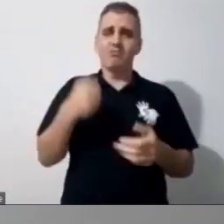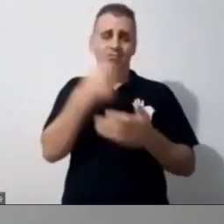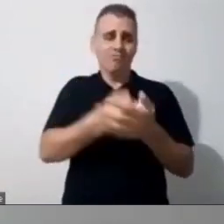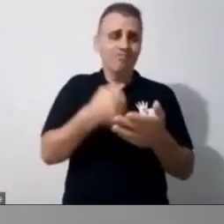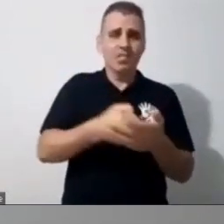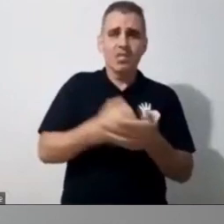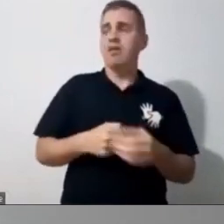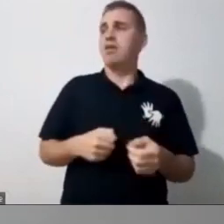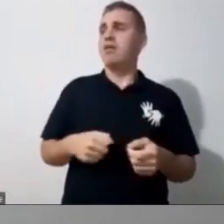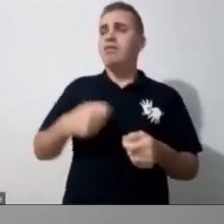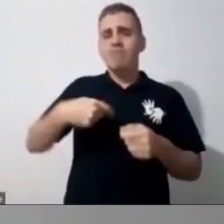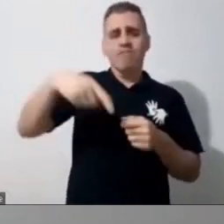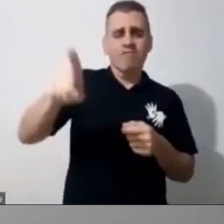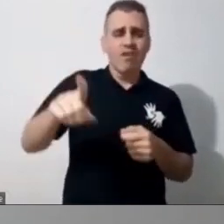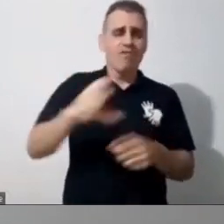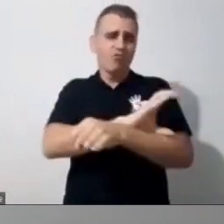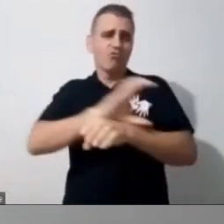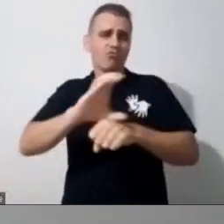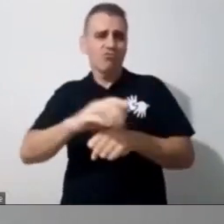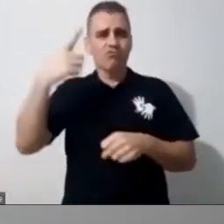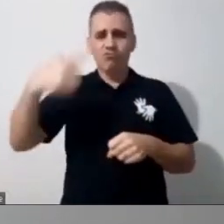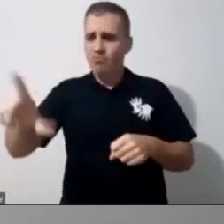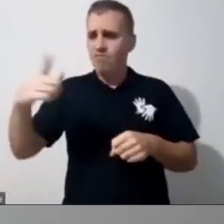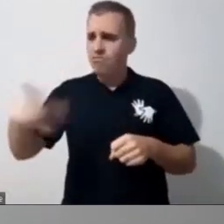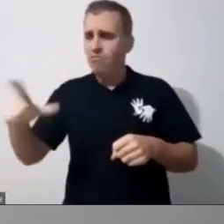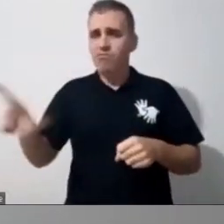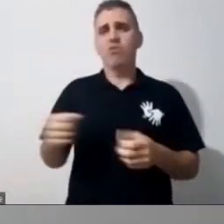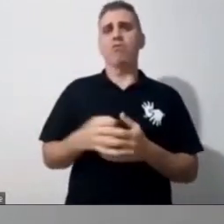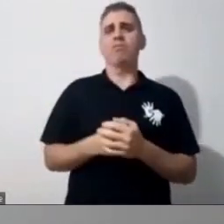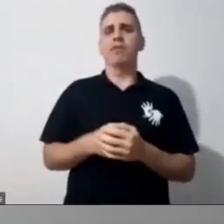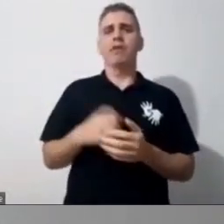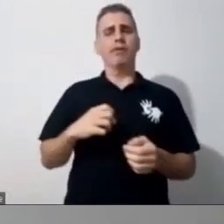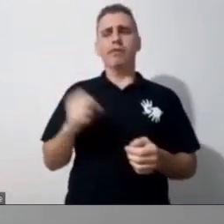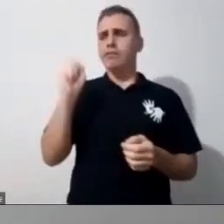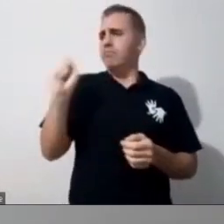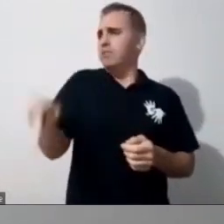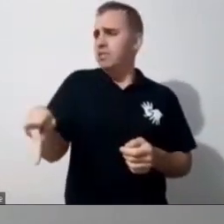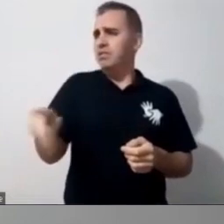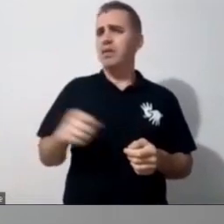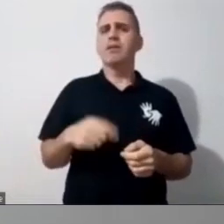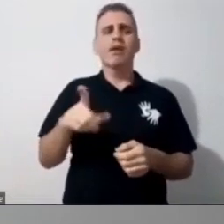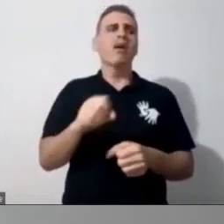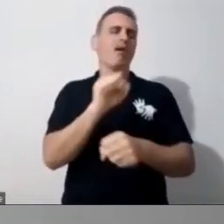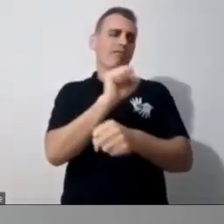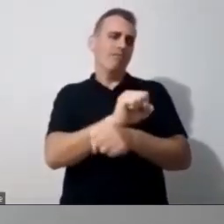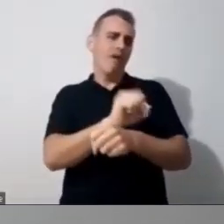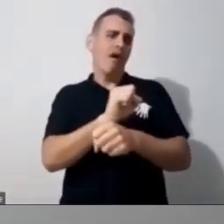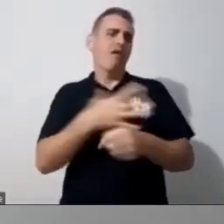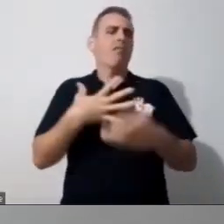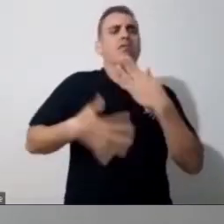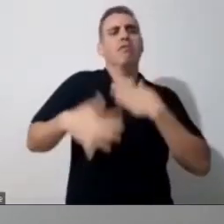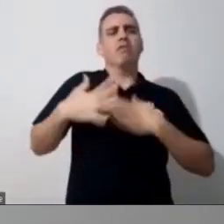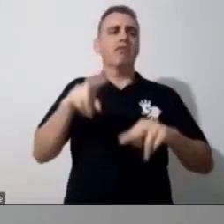né, tu não pode parar no tempo. E aí, quando eu me aposentei, as pessoas, ah, mas agora tá na hora de tu parar, de tu descansar e tal.